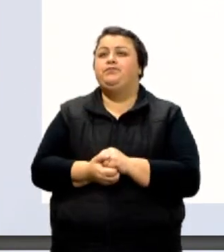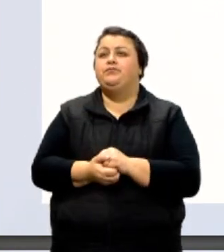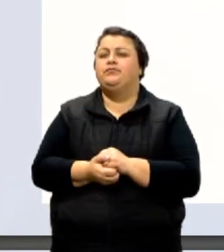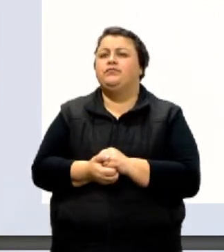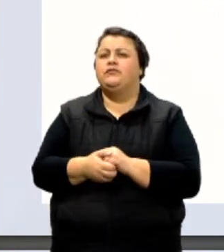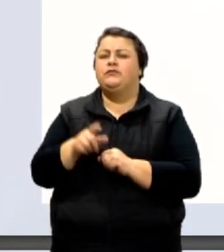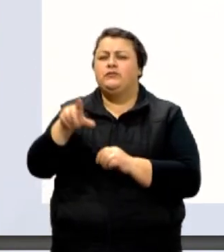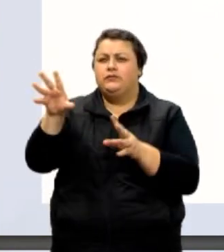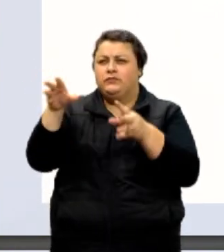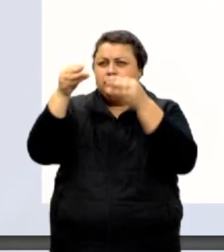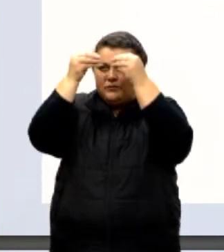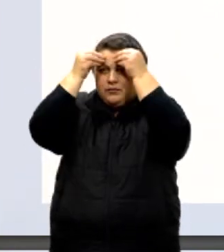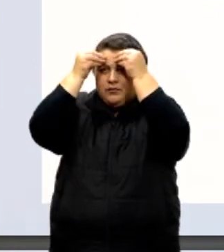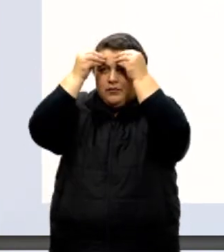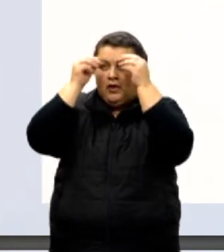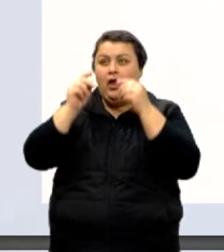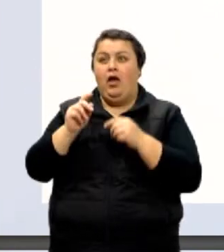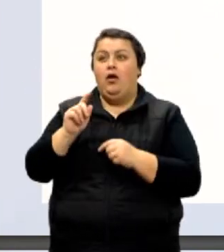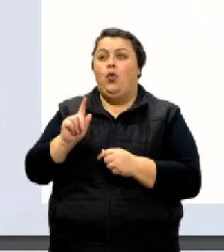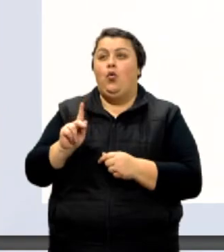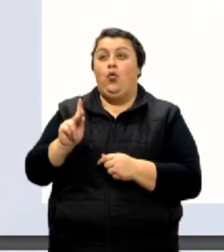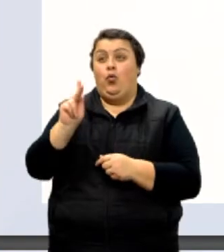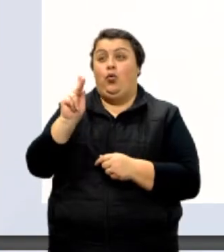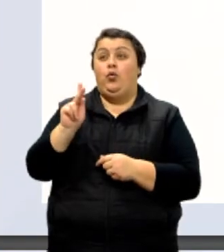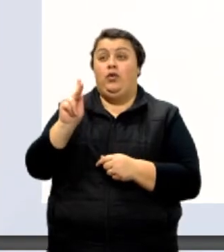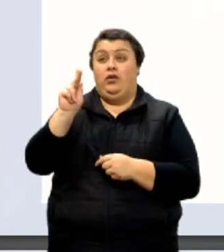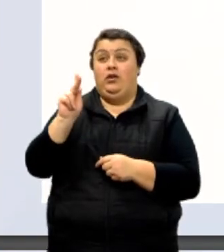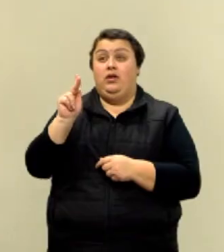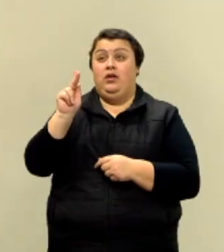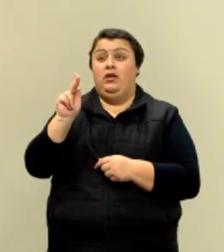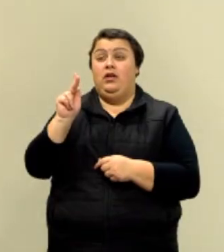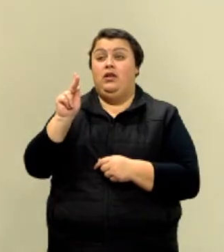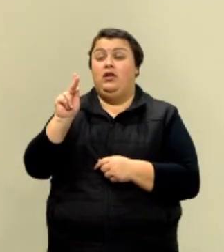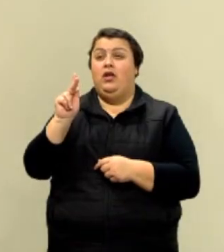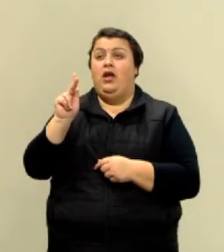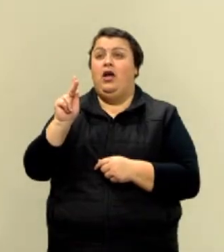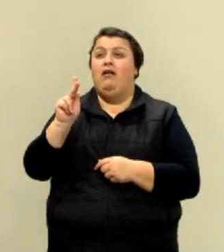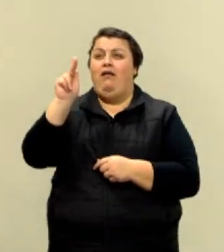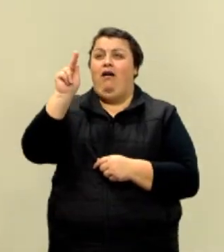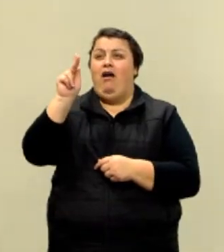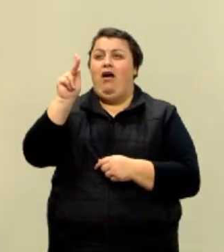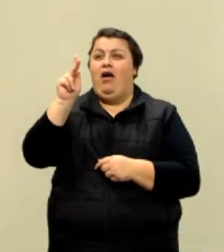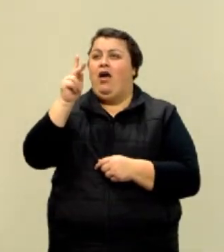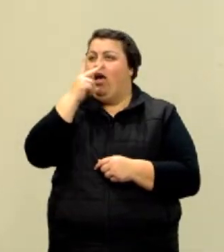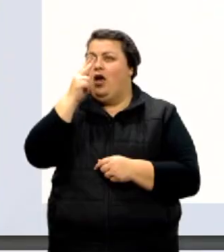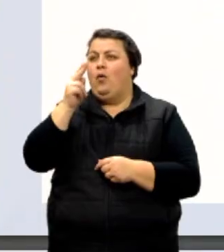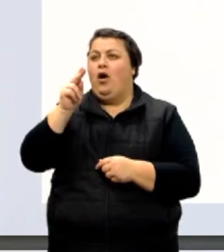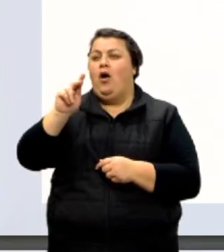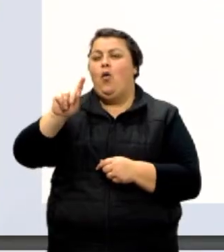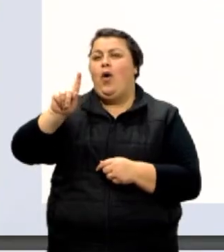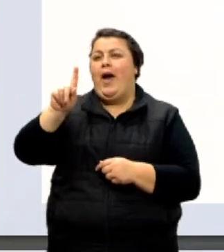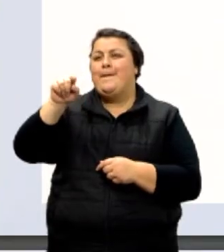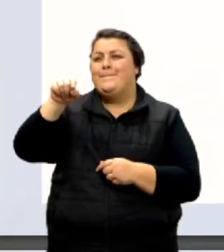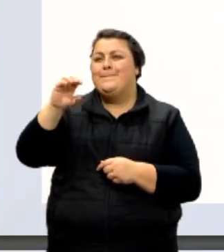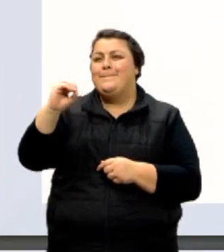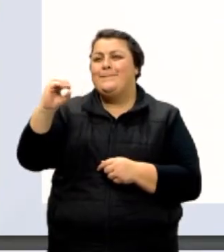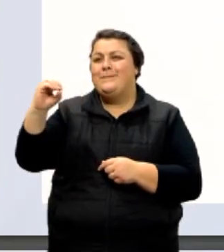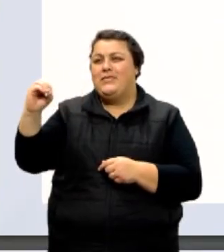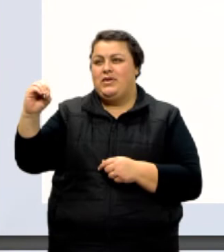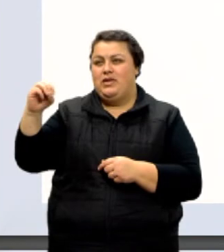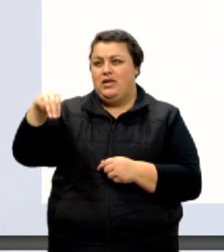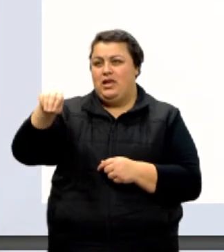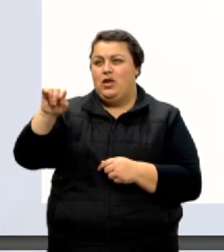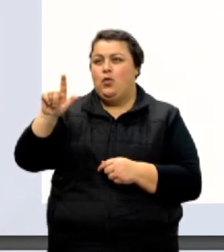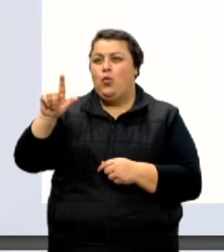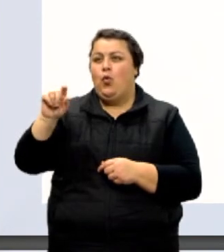vamos guardar esses aqui. O quilo tem que saber que quilo, que a letra K representa o número mil. Um quilograma são mil gramas,